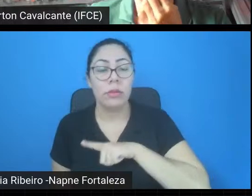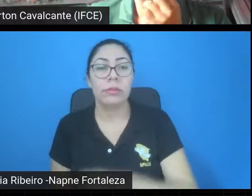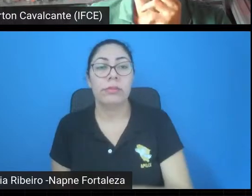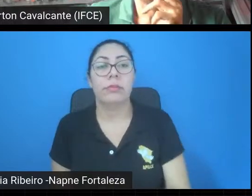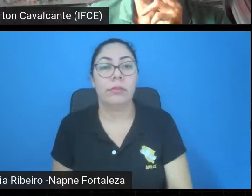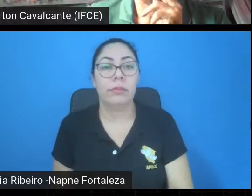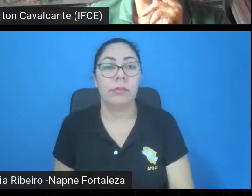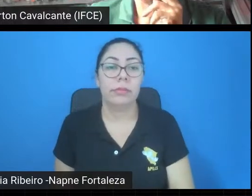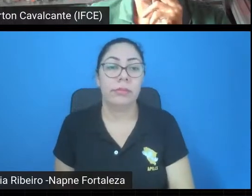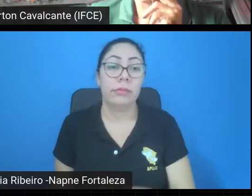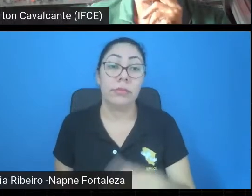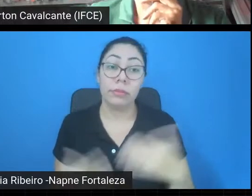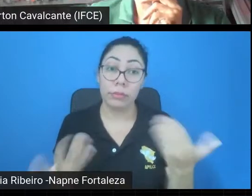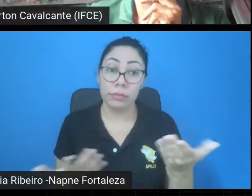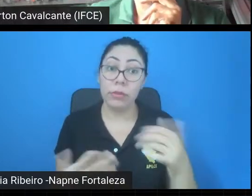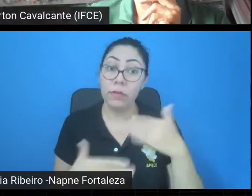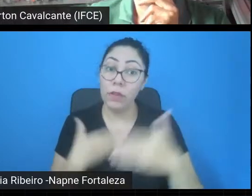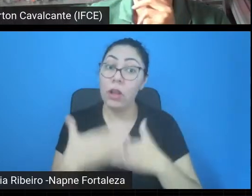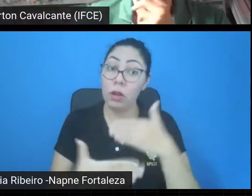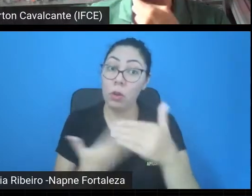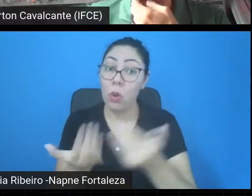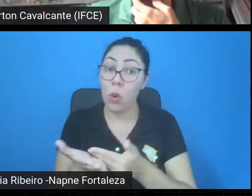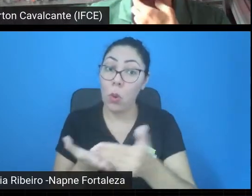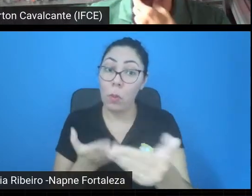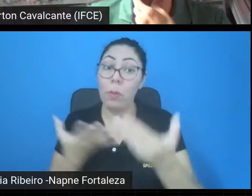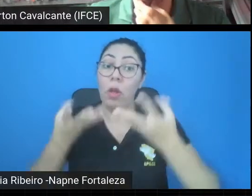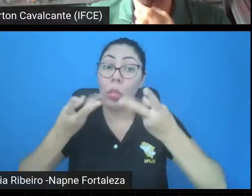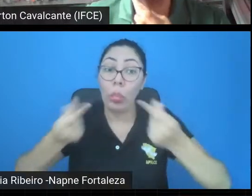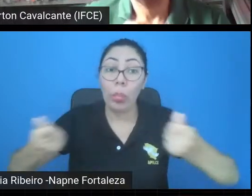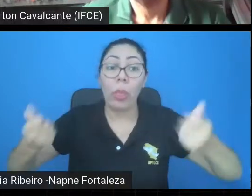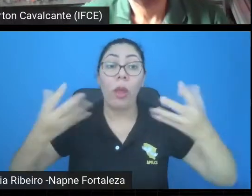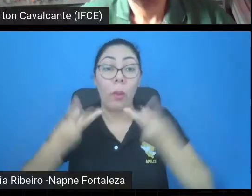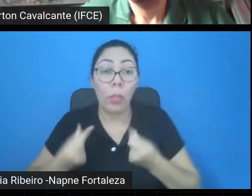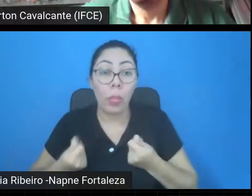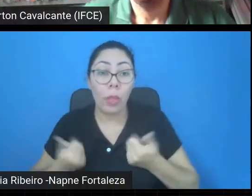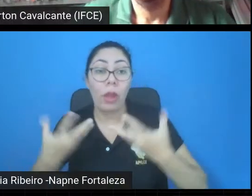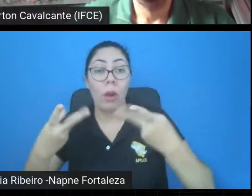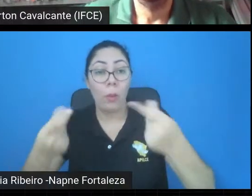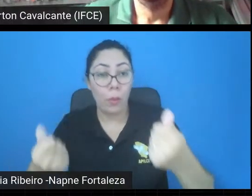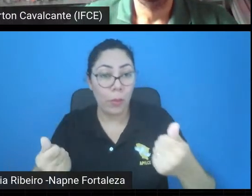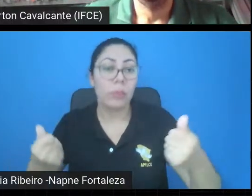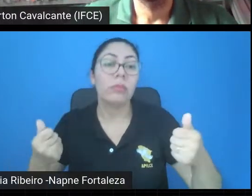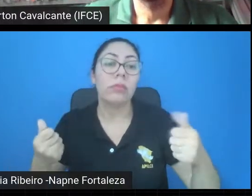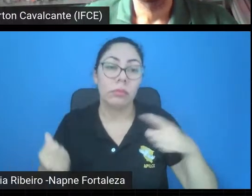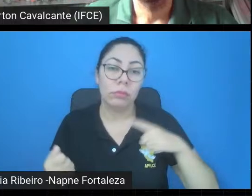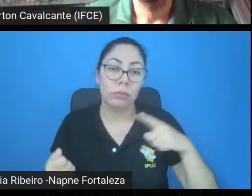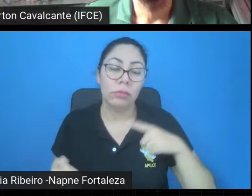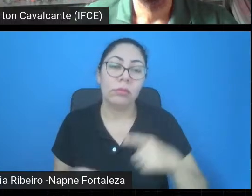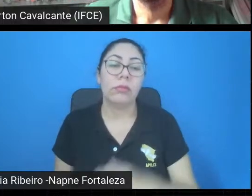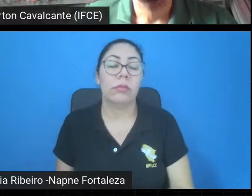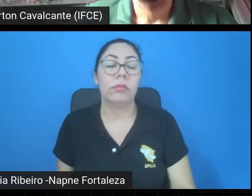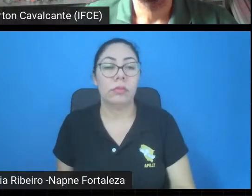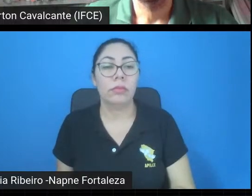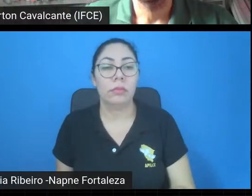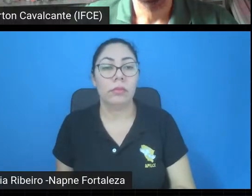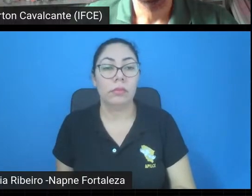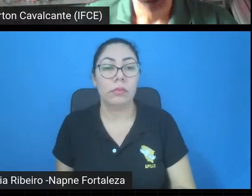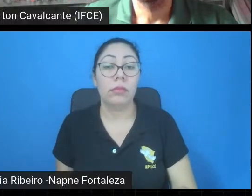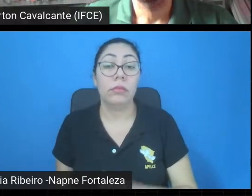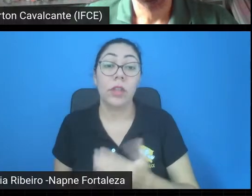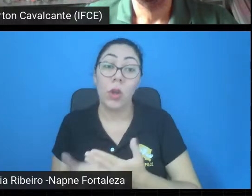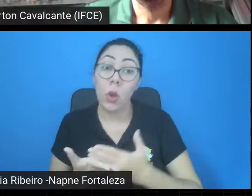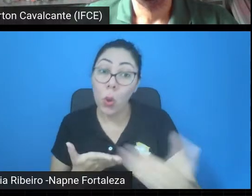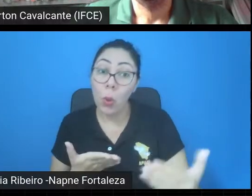coisas vão começar a se desintegrar, por assim dizer, é o processo contrário, a matéria começou a condensar, a